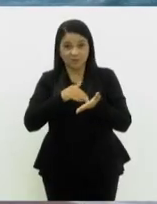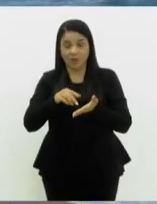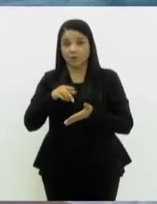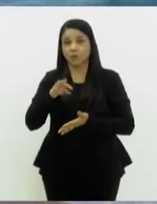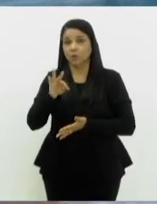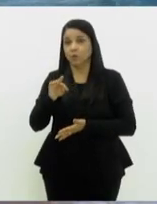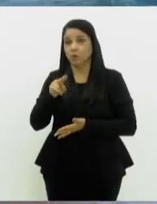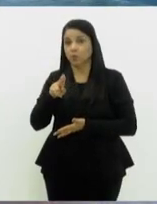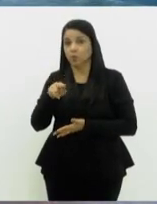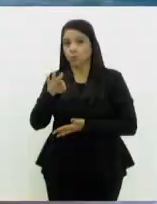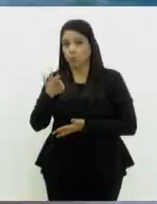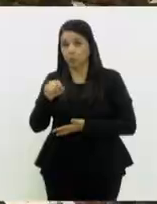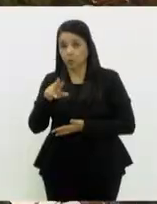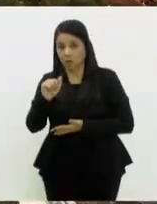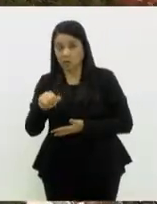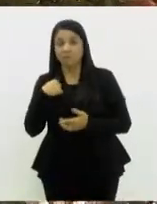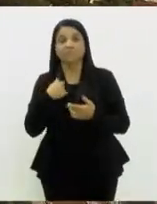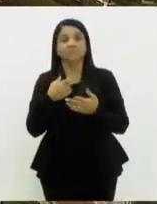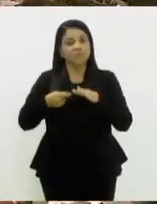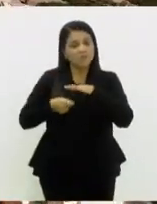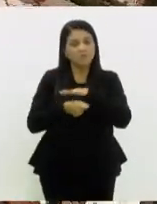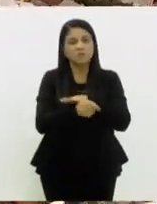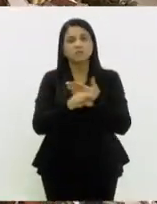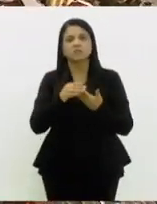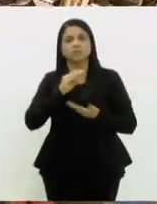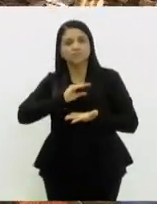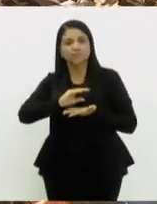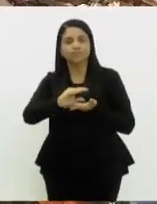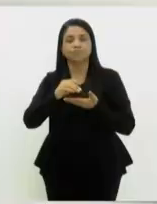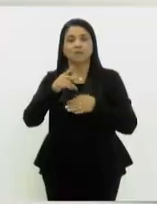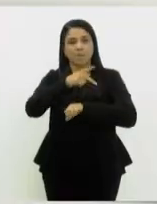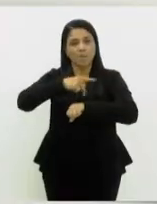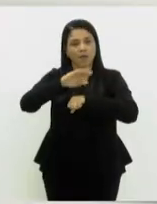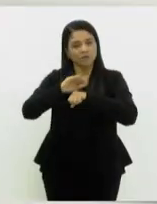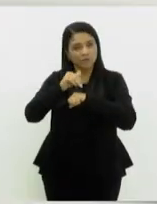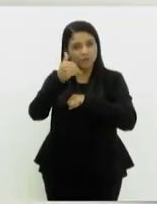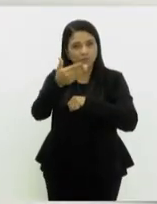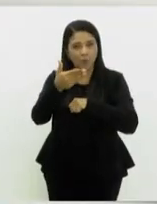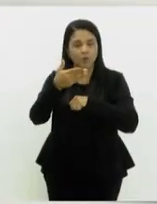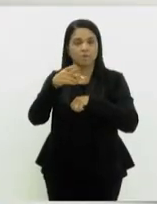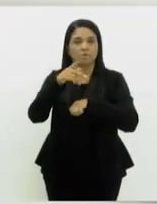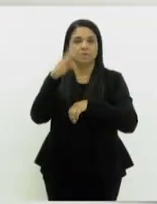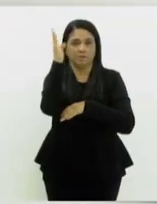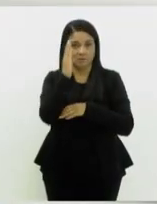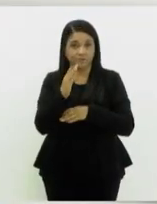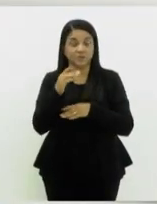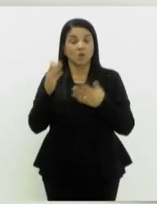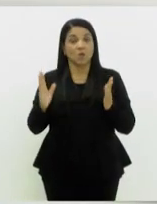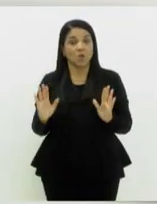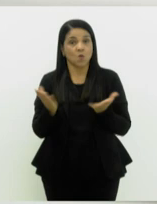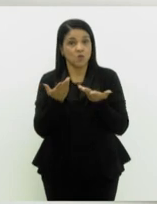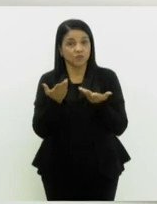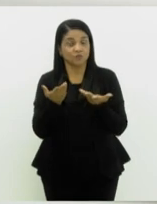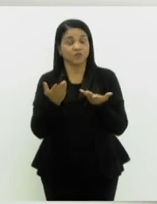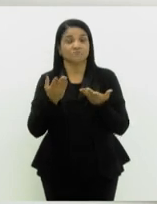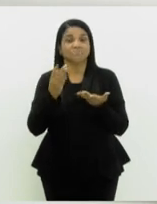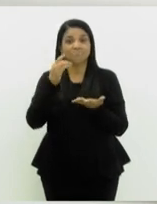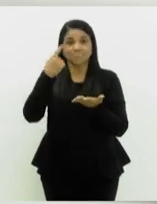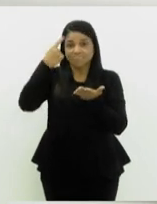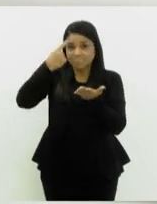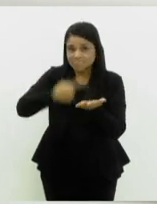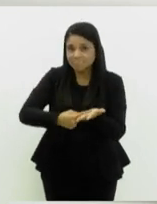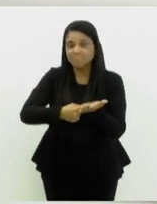Turismo, Gustavo Tutuca, vem investindo no mercado internacional. Nesse Dia Nacional do Turismo, quero reafirmar o